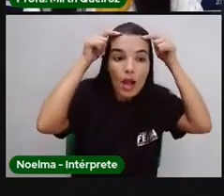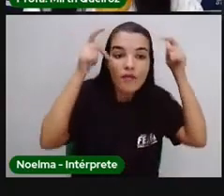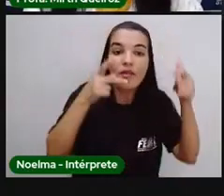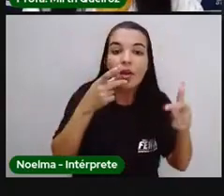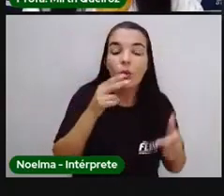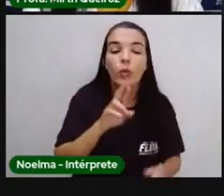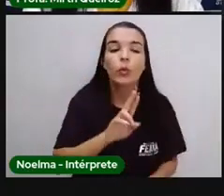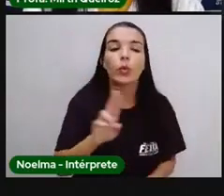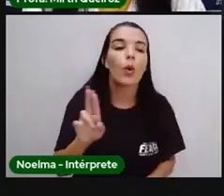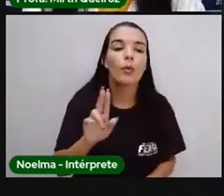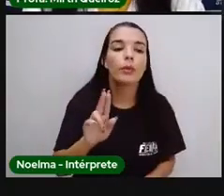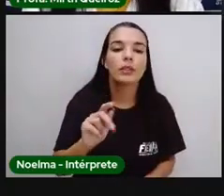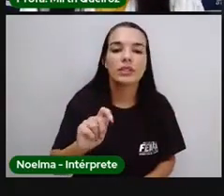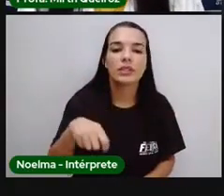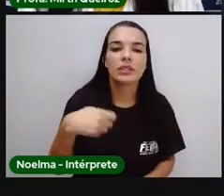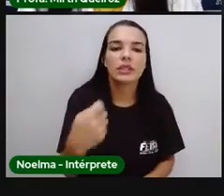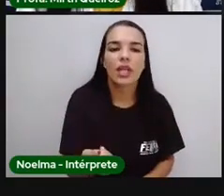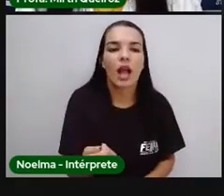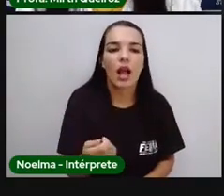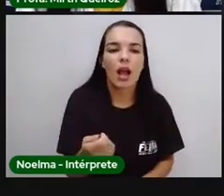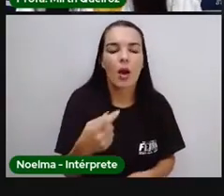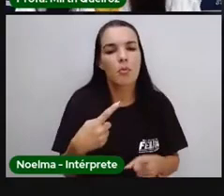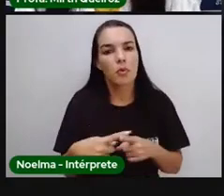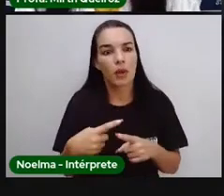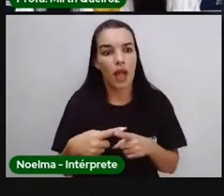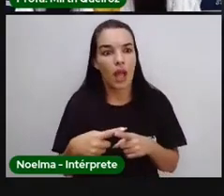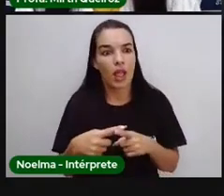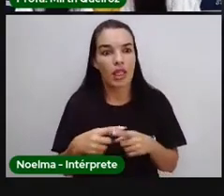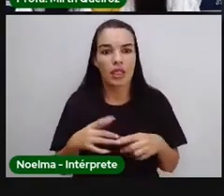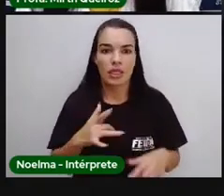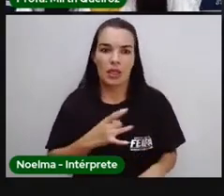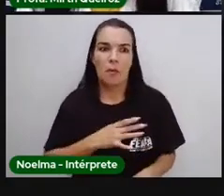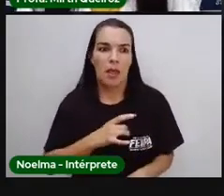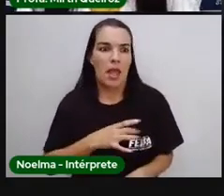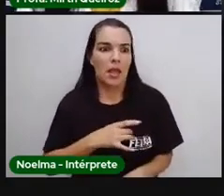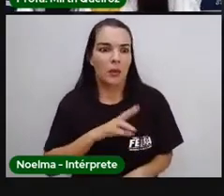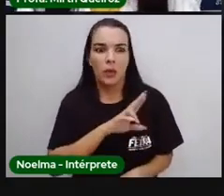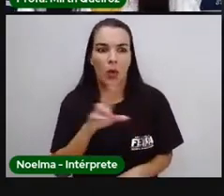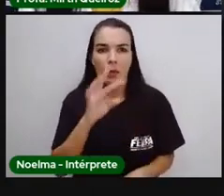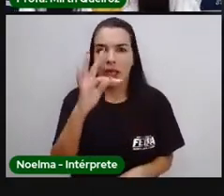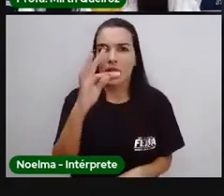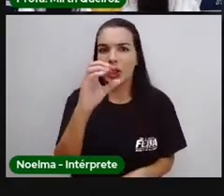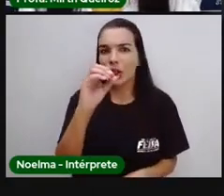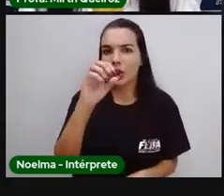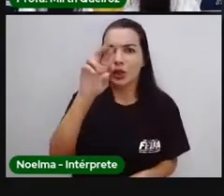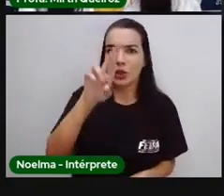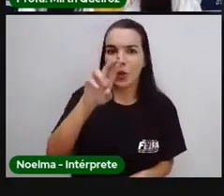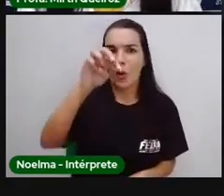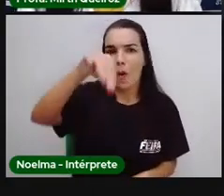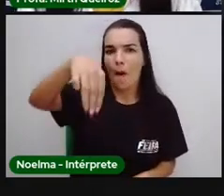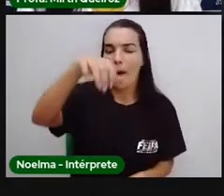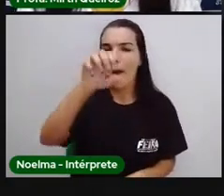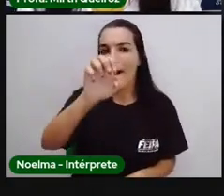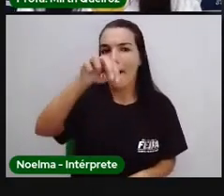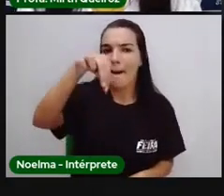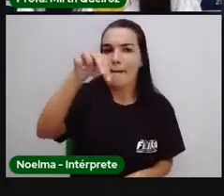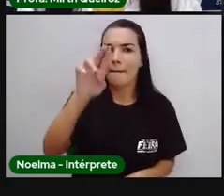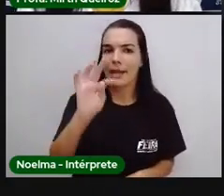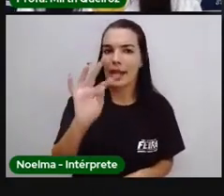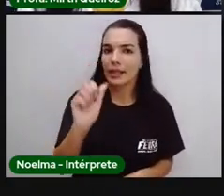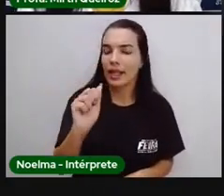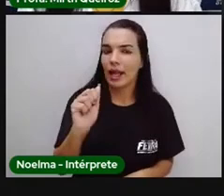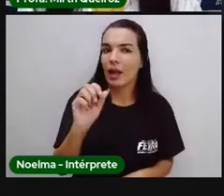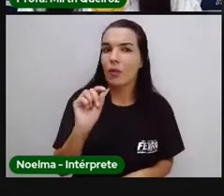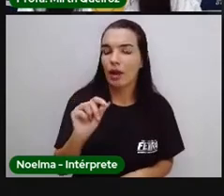diferente. Porque Tormentas dá medo, né? Então ele queria dar um nome diferente pra ler. E aí,